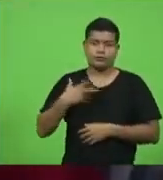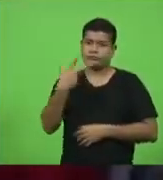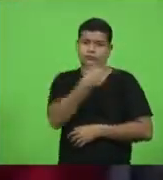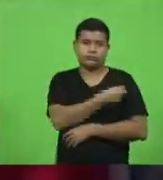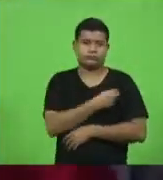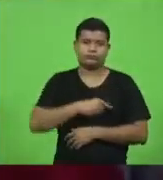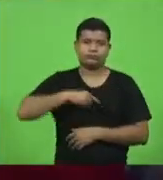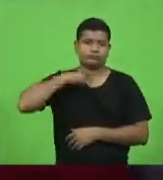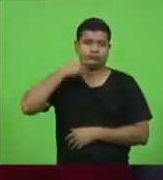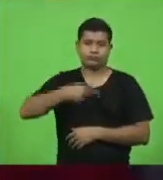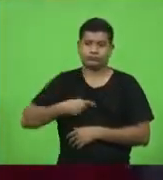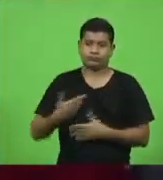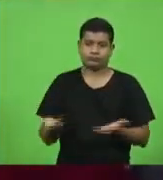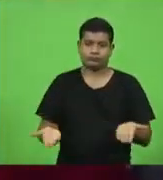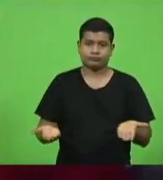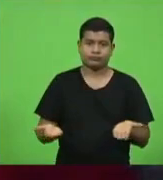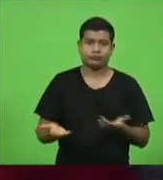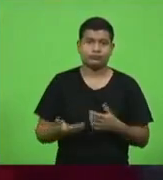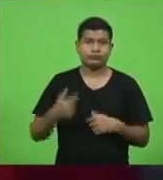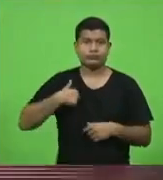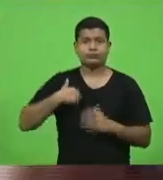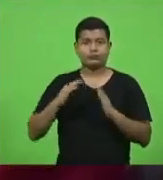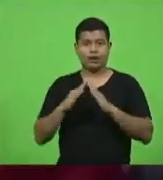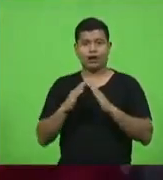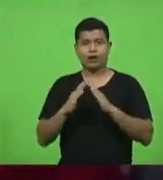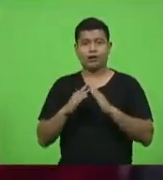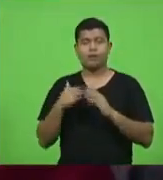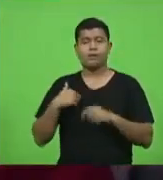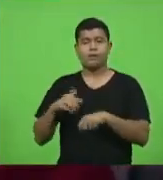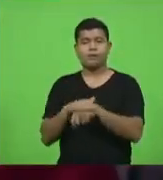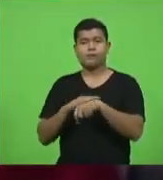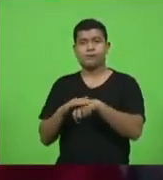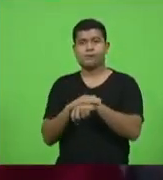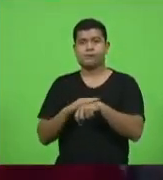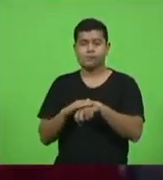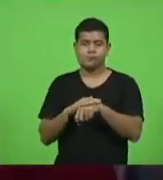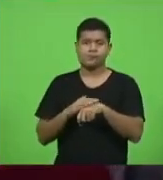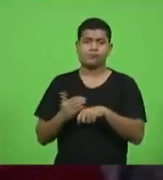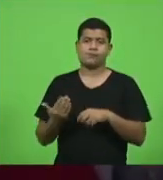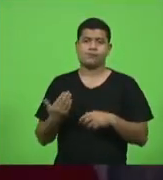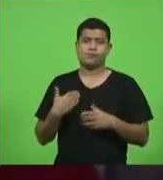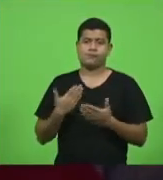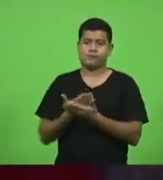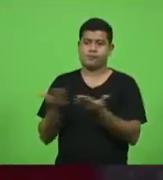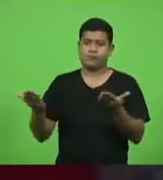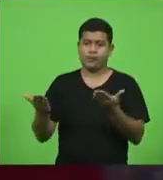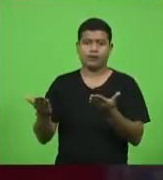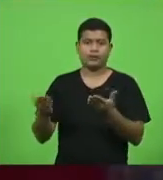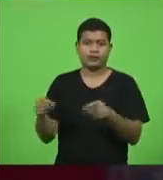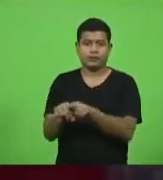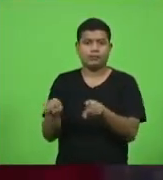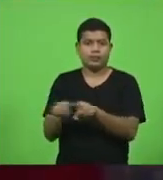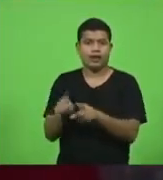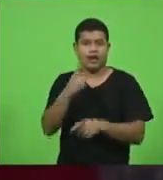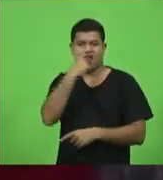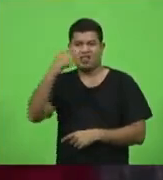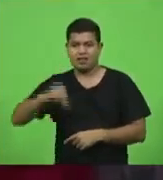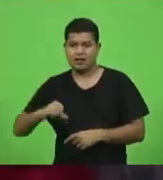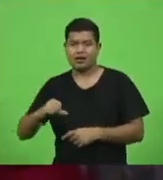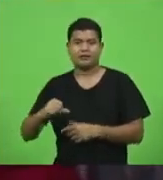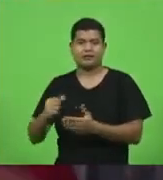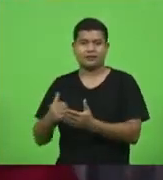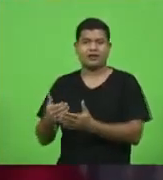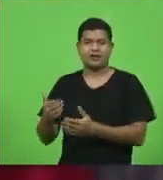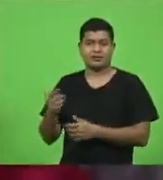Como eu estou aqui em casa, eu converso com o pessoal da coleta do lixo, né? Os profissionais urbanos da